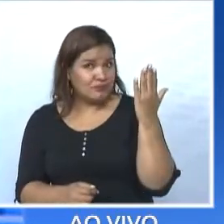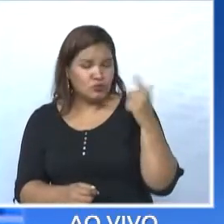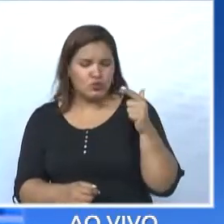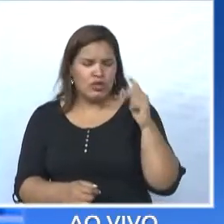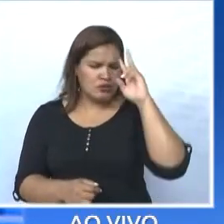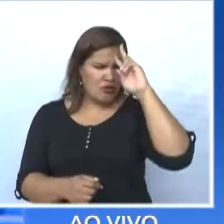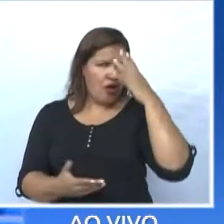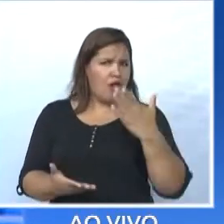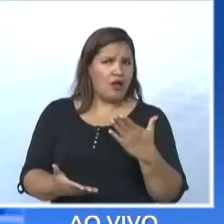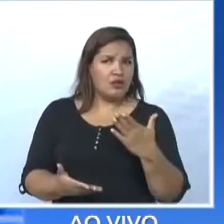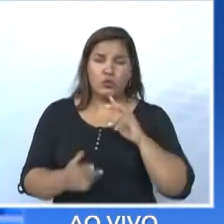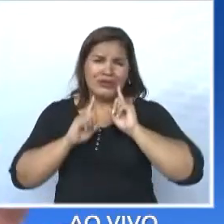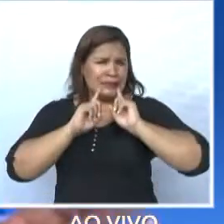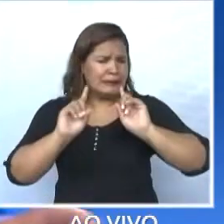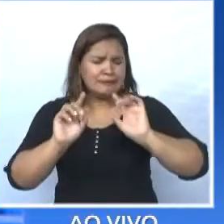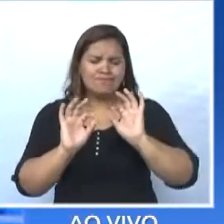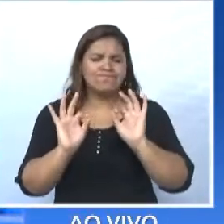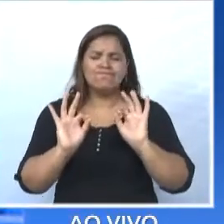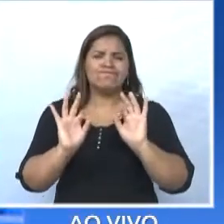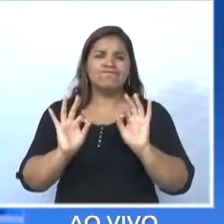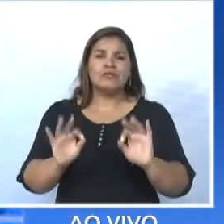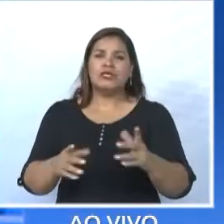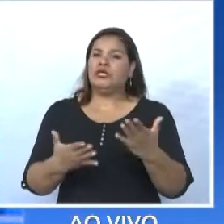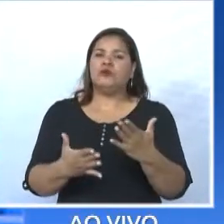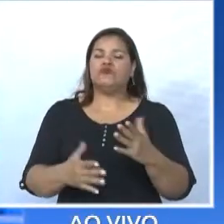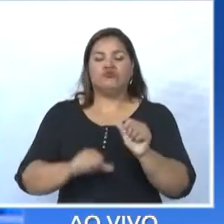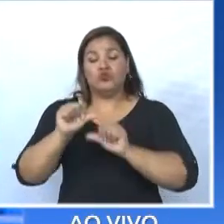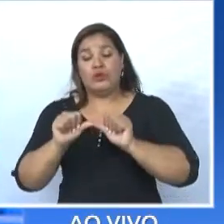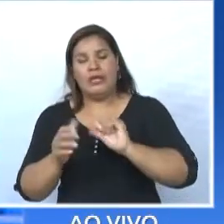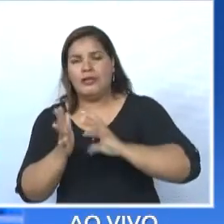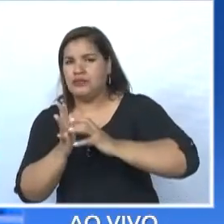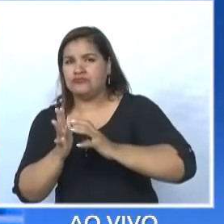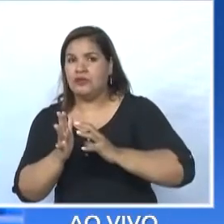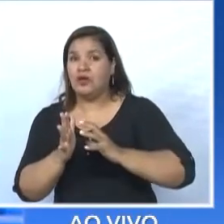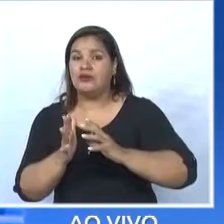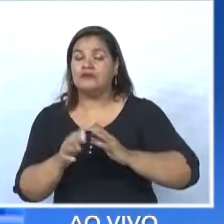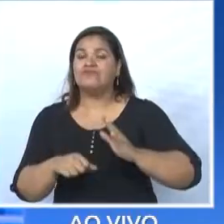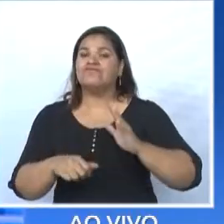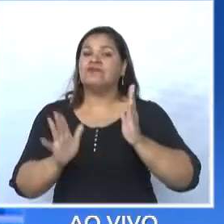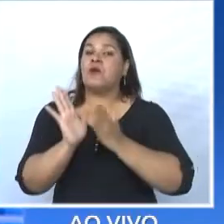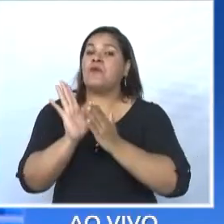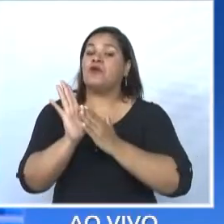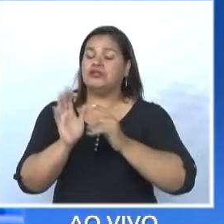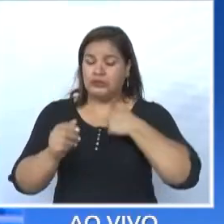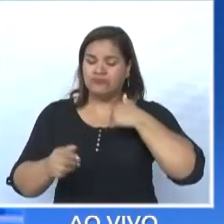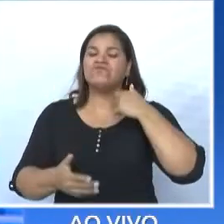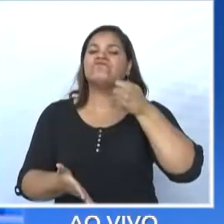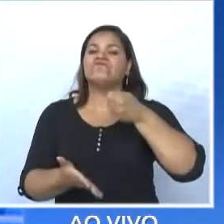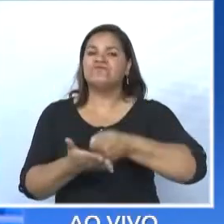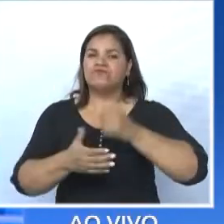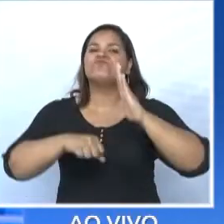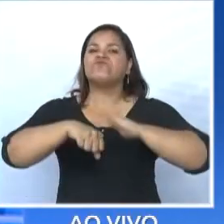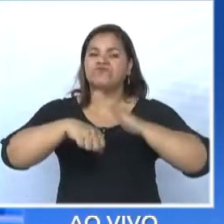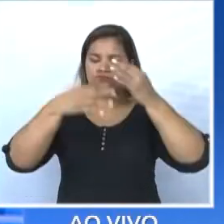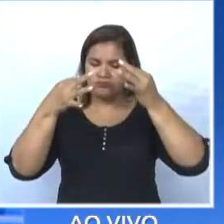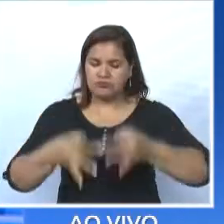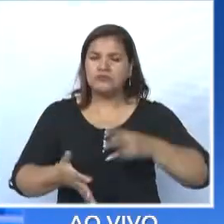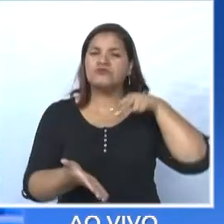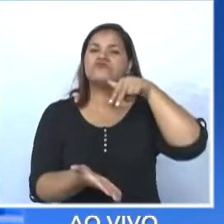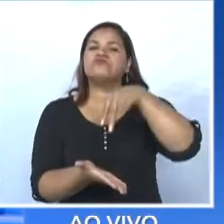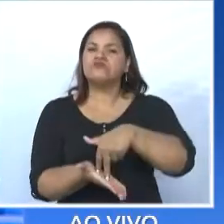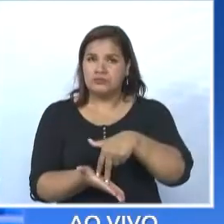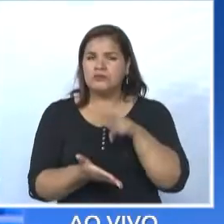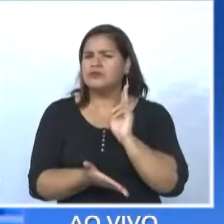reclamei, não falei nada, não fui, não mudei de partido. Cumpri aquilo que eu tinha que cumprir da maneira correta, firme, como eu sempre fui.